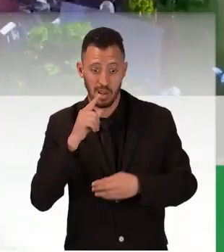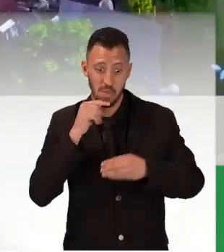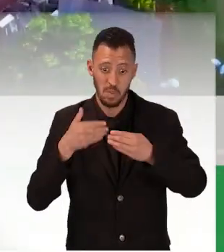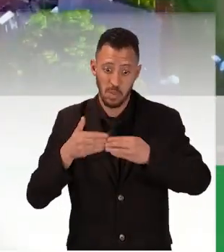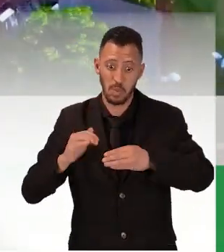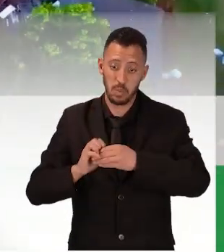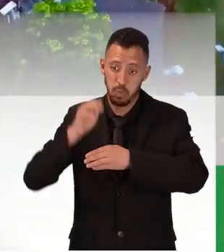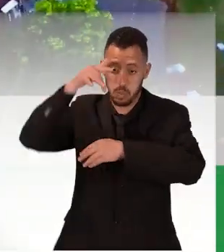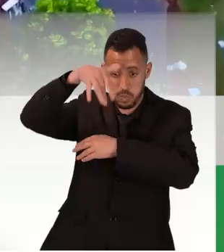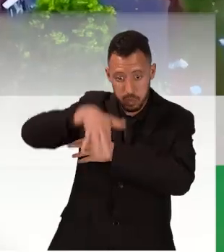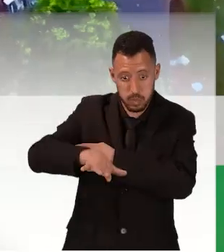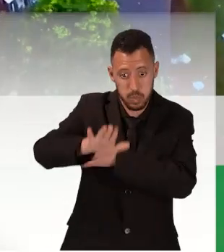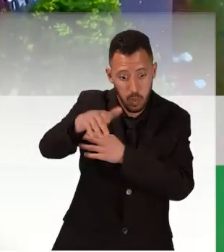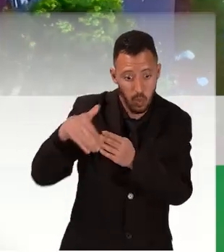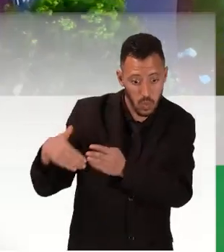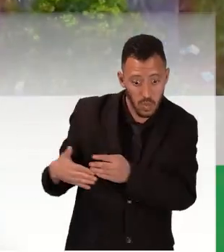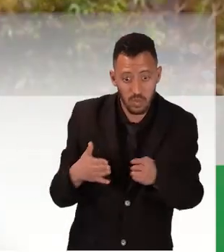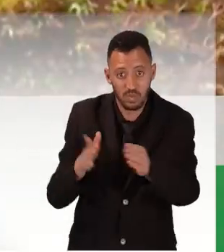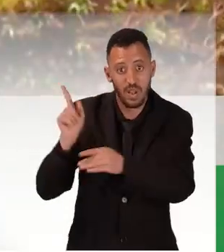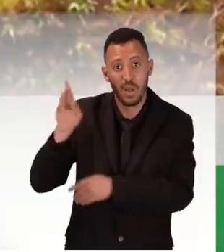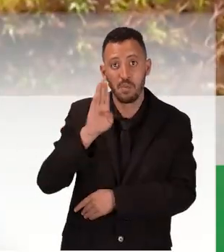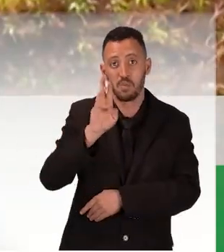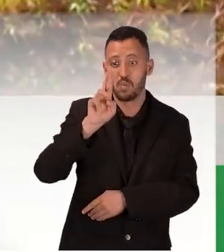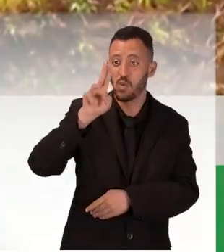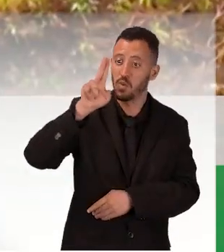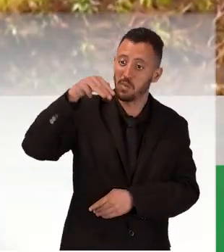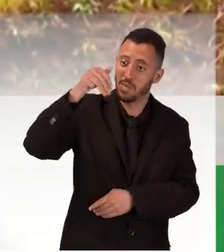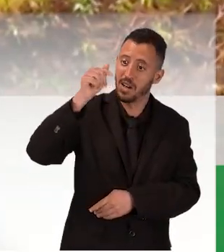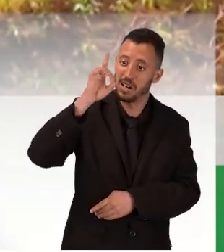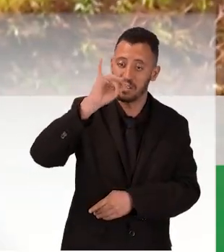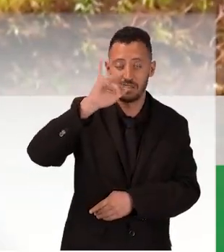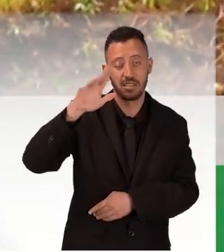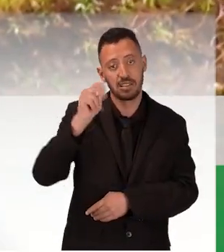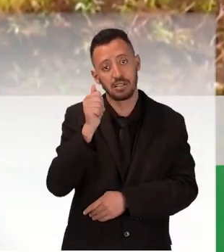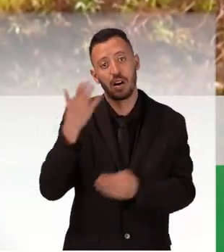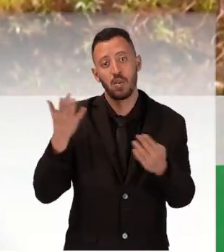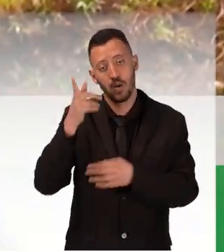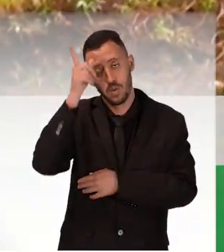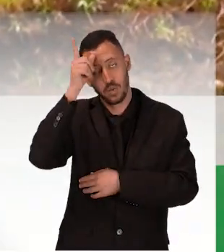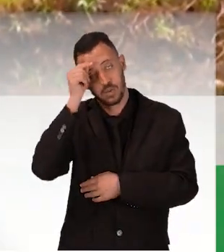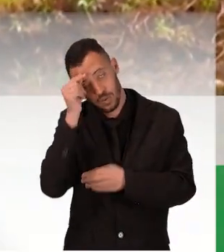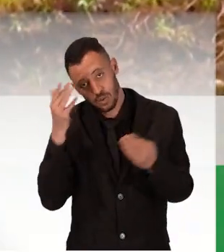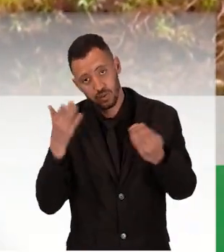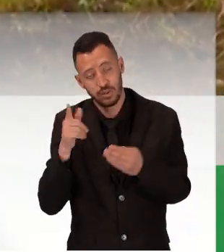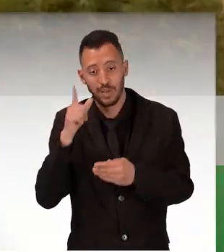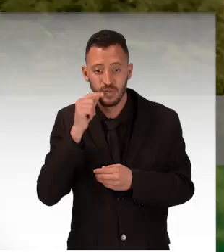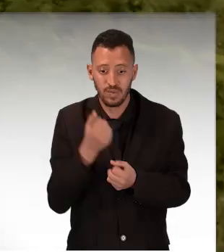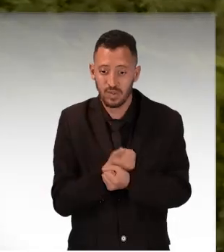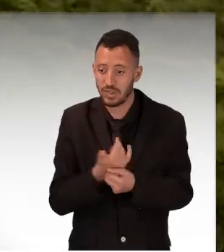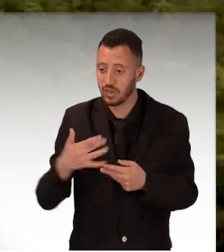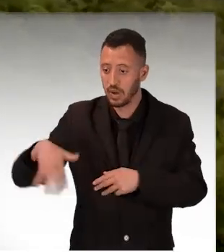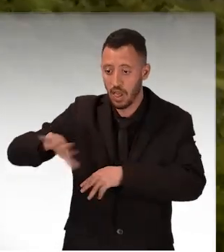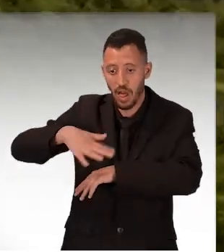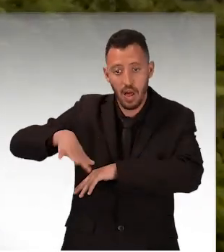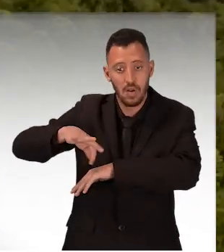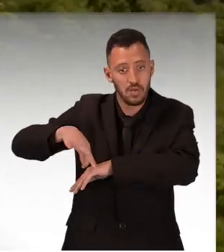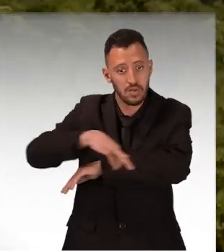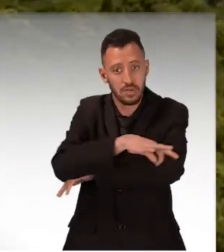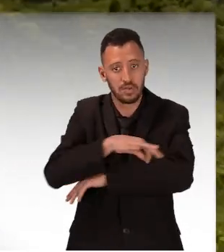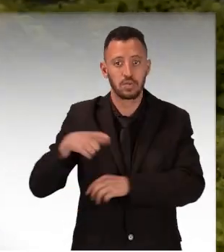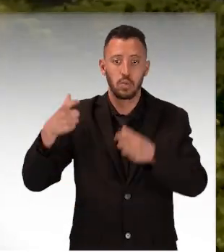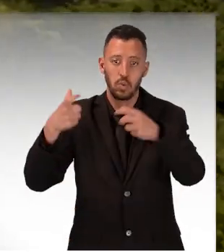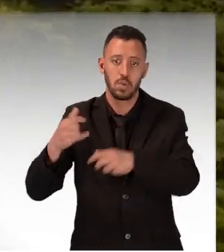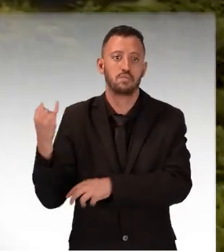barragem do Córrego do Feijão, em Brumadinho, os arqueólogos respiraram aliviados ao saber que sítios arqueológicos,